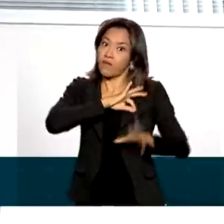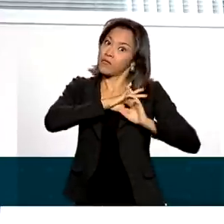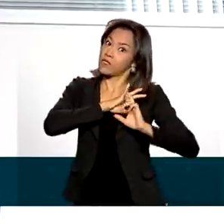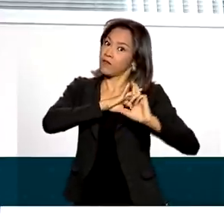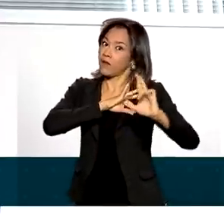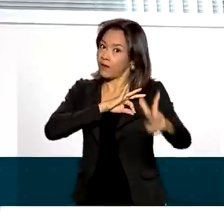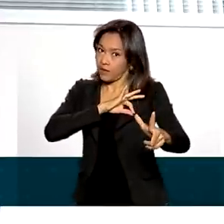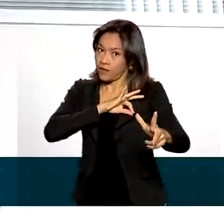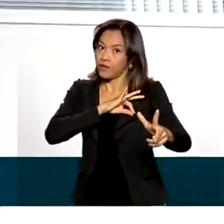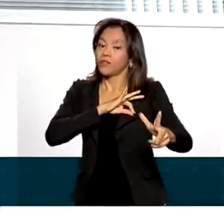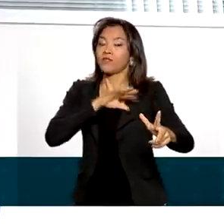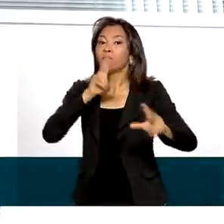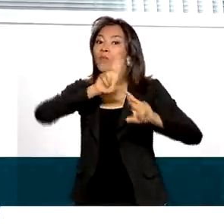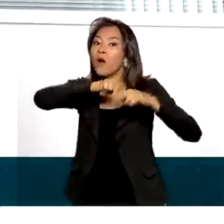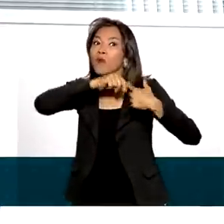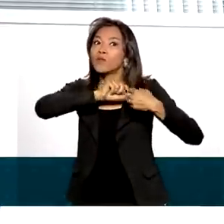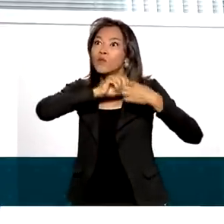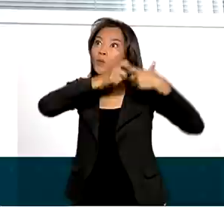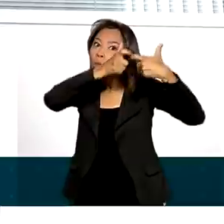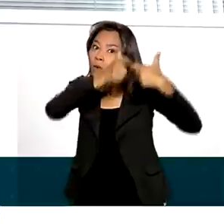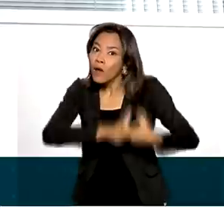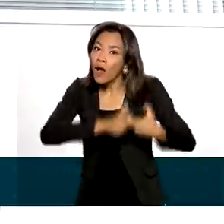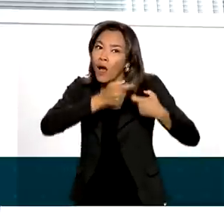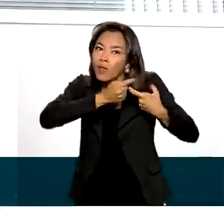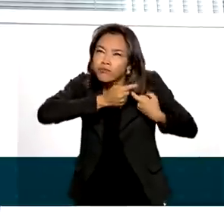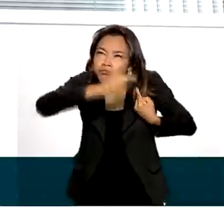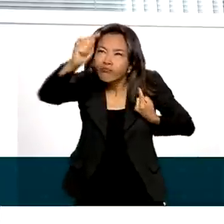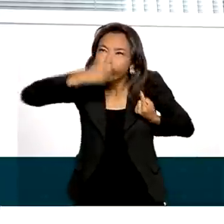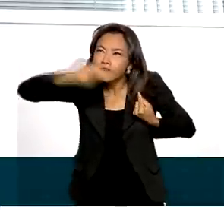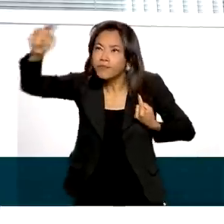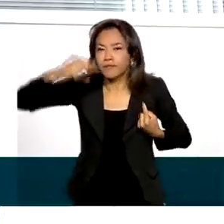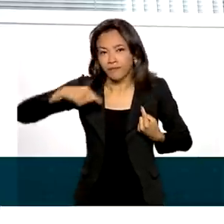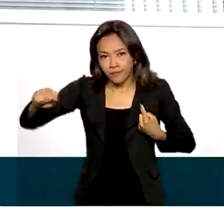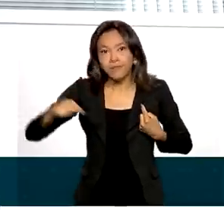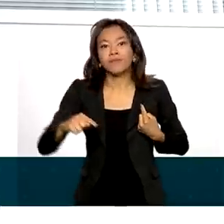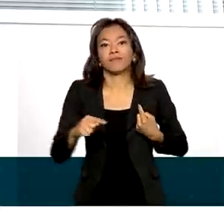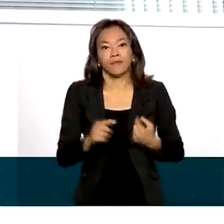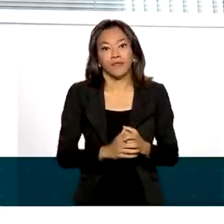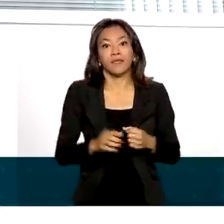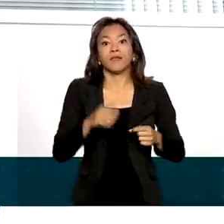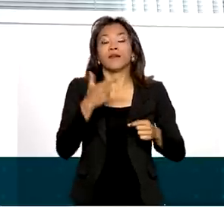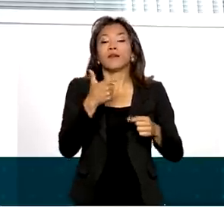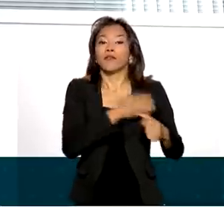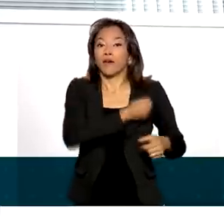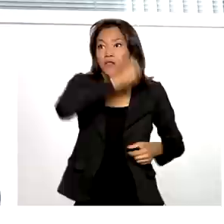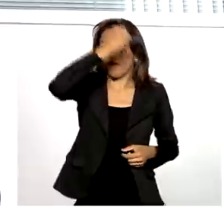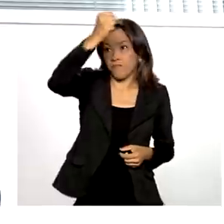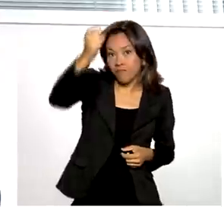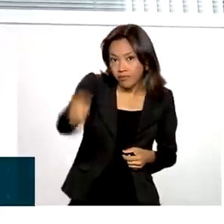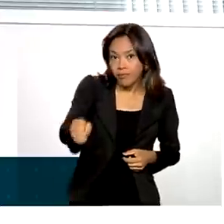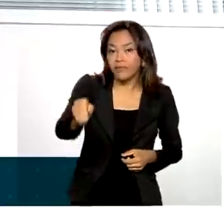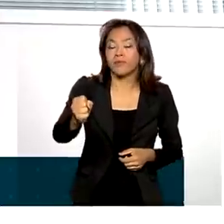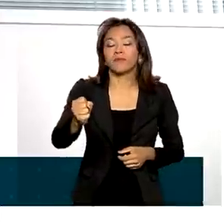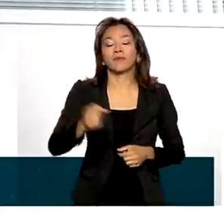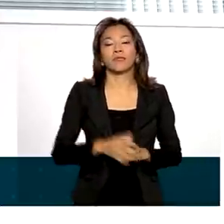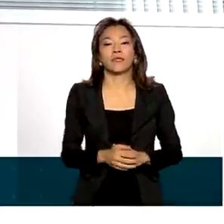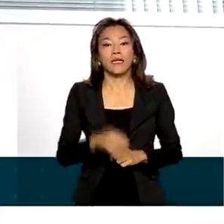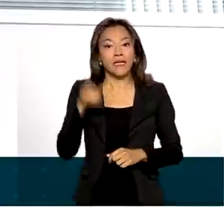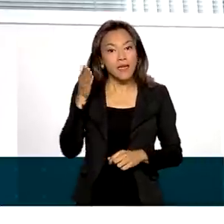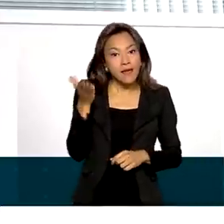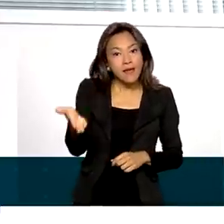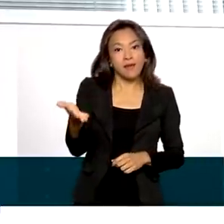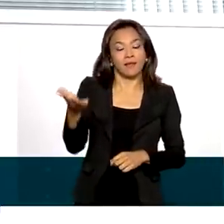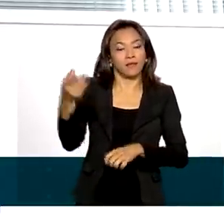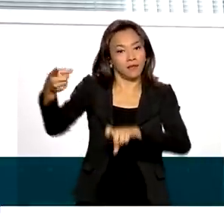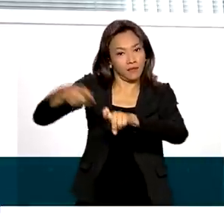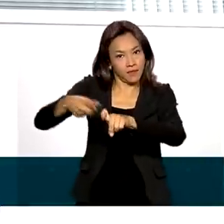razão das localidades onde eles vão estar sendo dispostos e alocados, podendo, esse médico